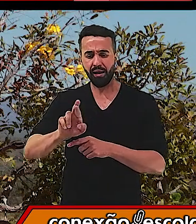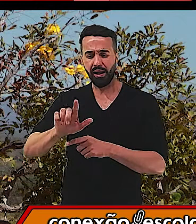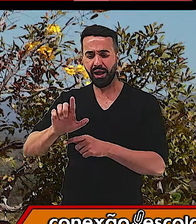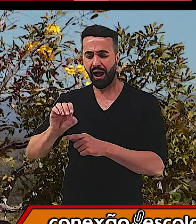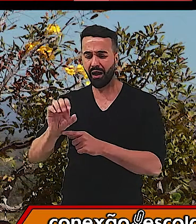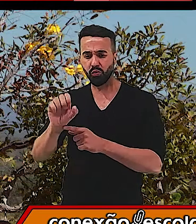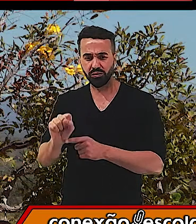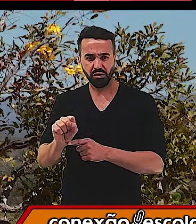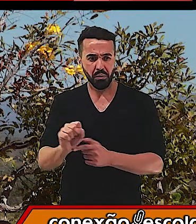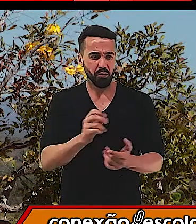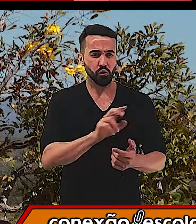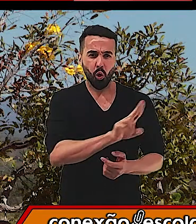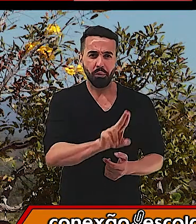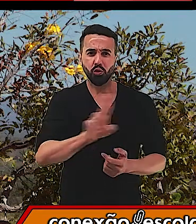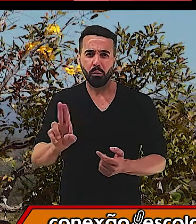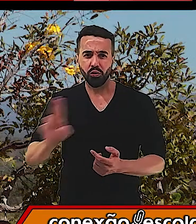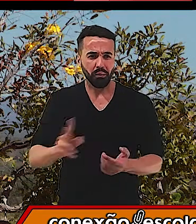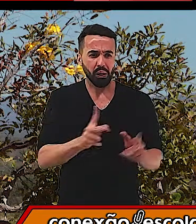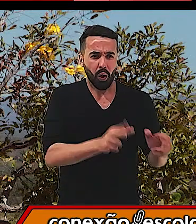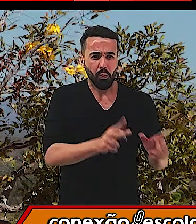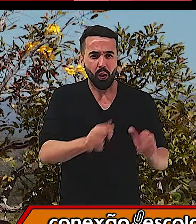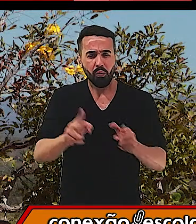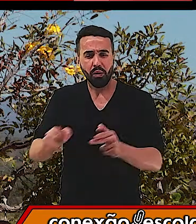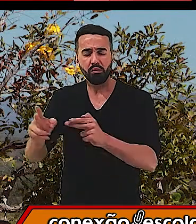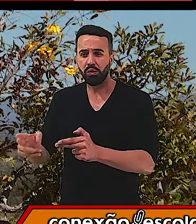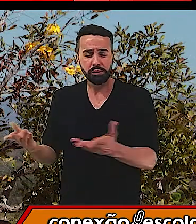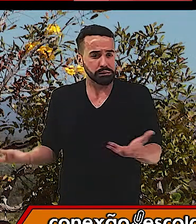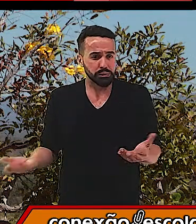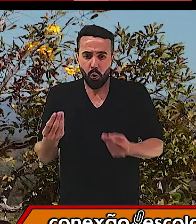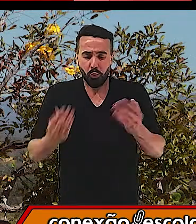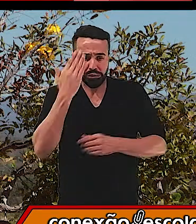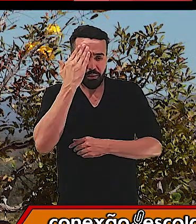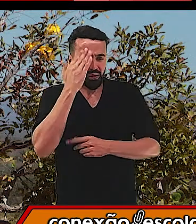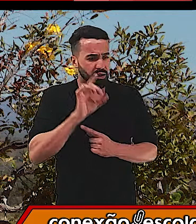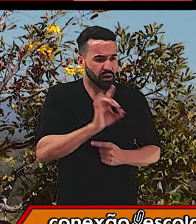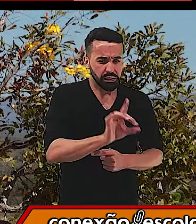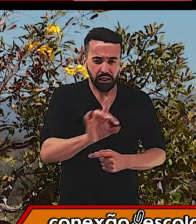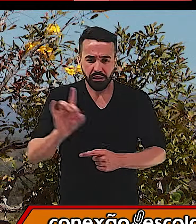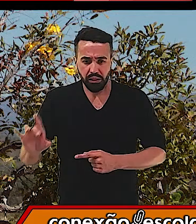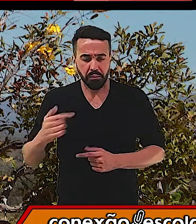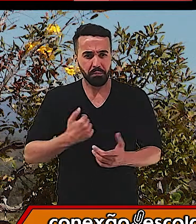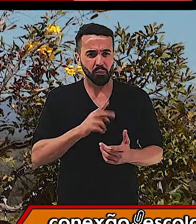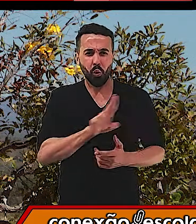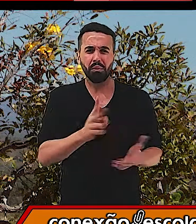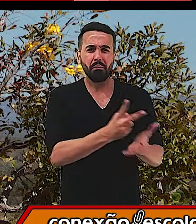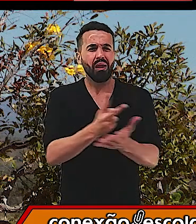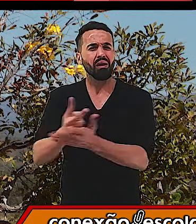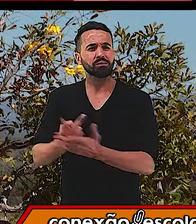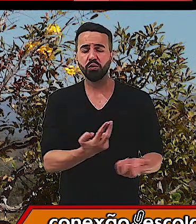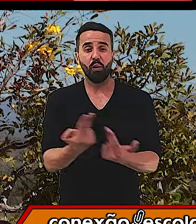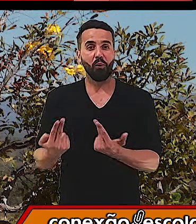você vai saber identificar com qual pessoa você está falando? Ou a qual você precisa se referenciar em alguma coisa?